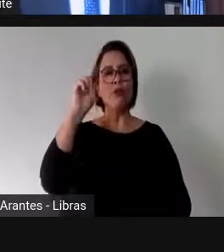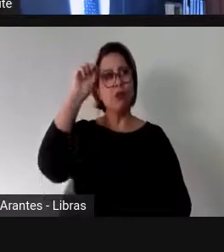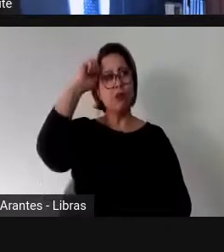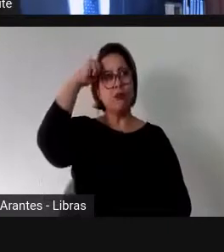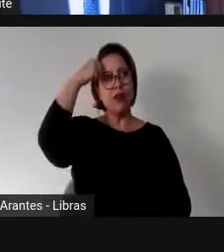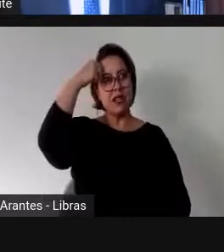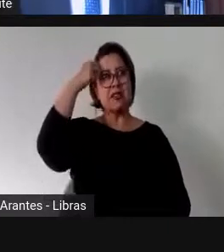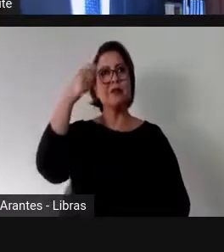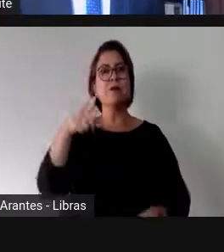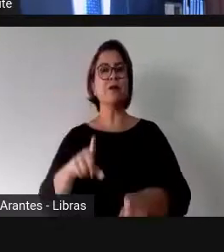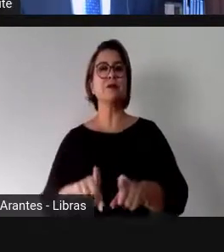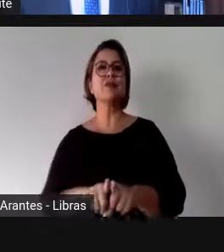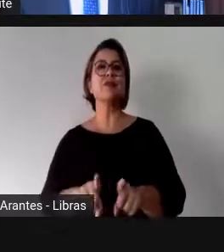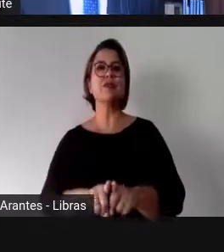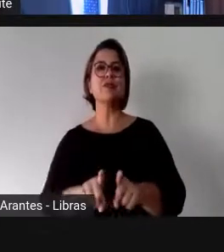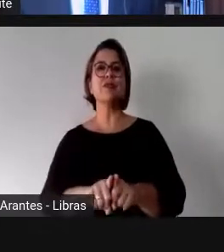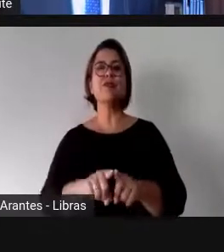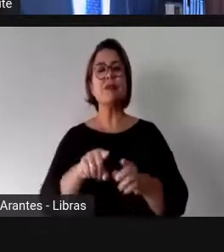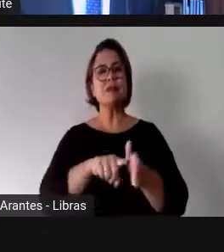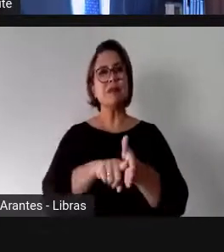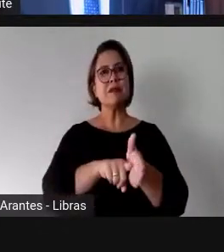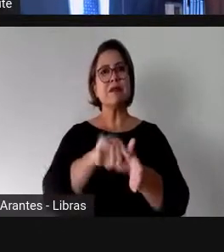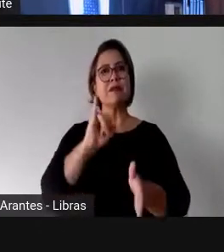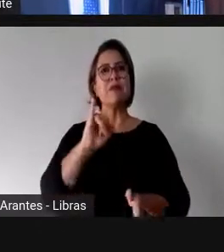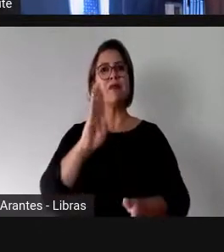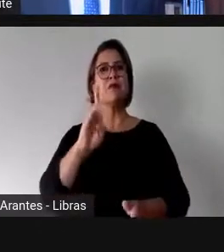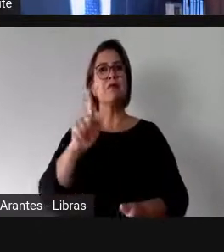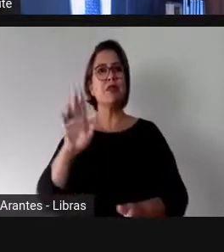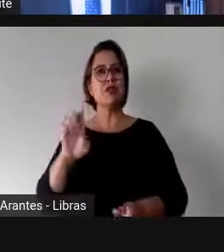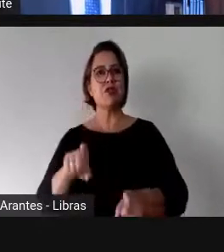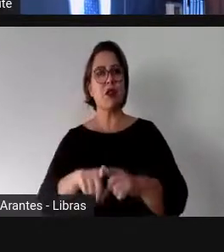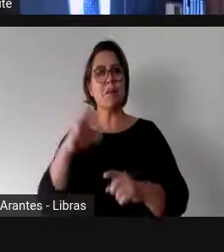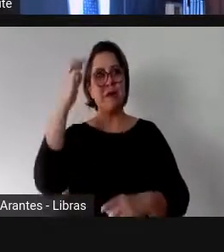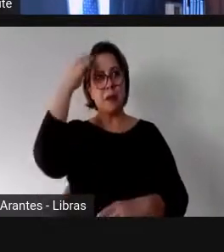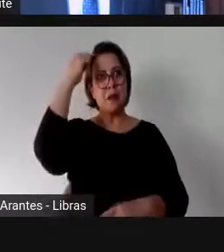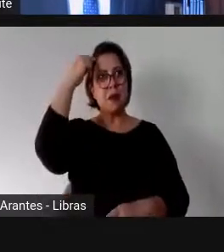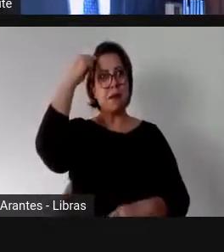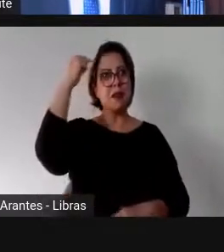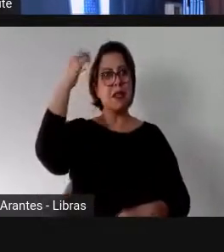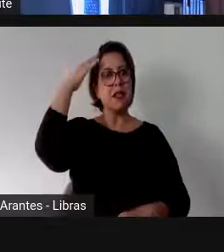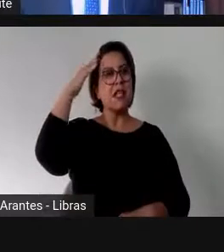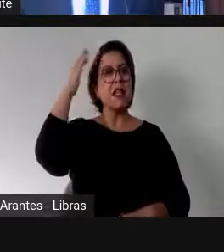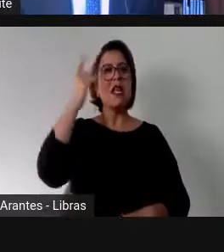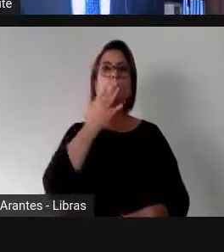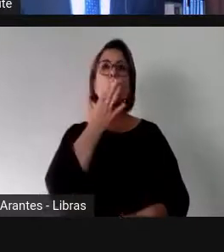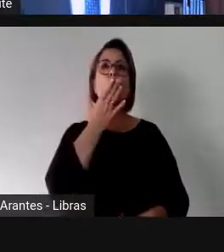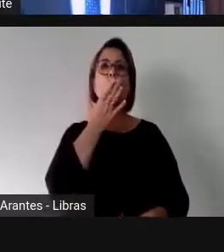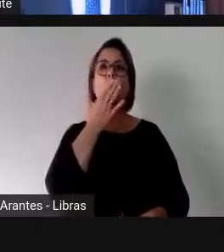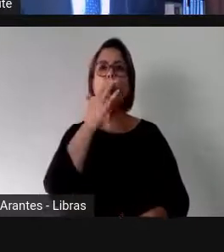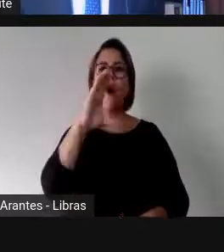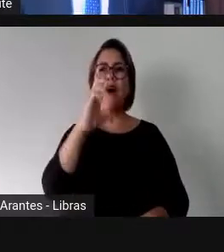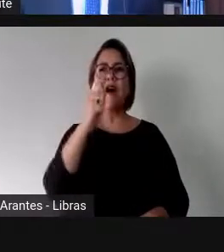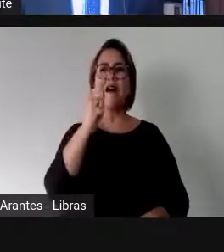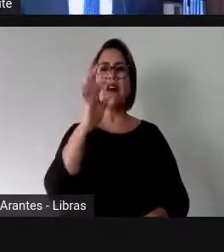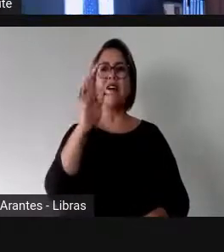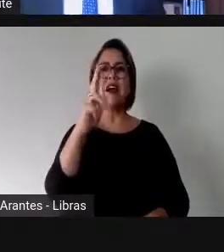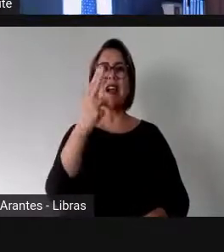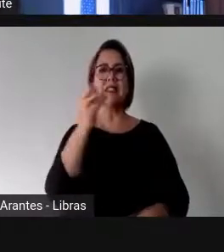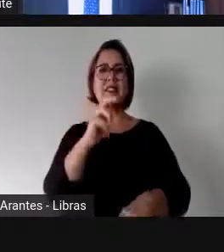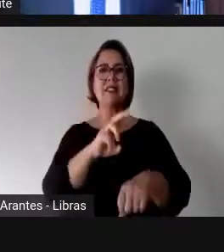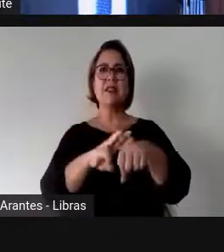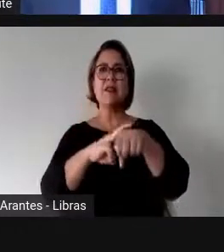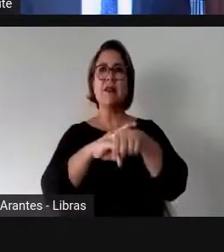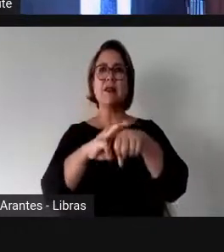com a classificação do IBGE. Tenho cabelos castanhos claros, os olhos castanhos